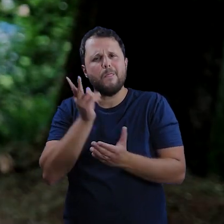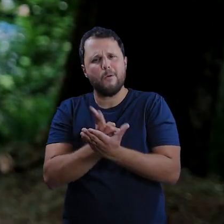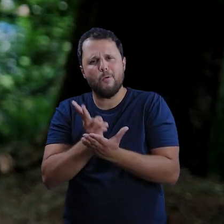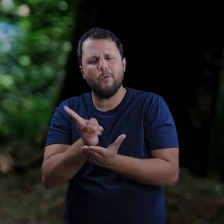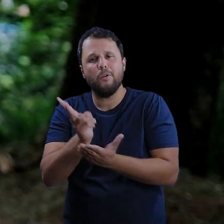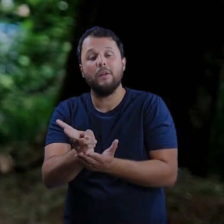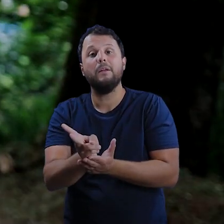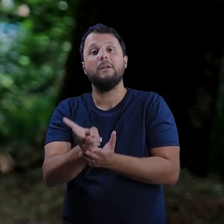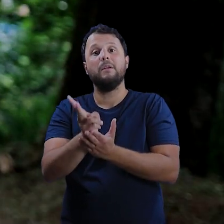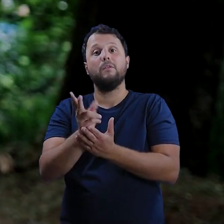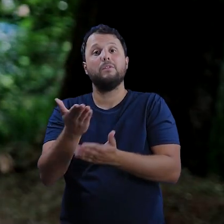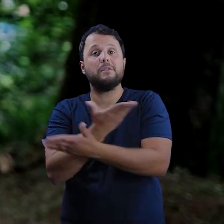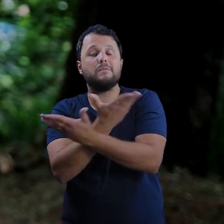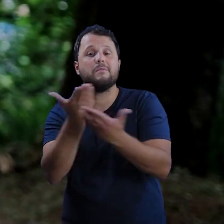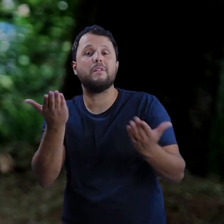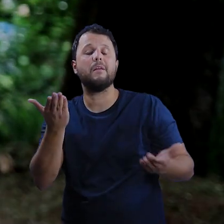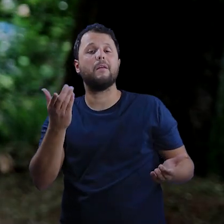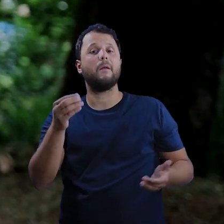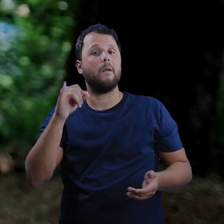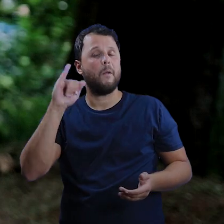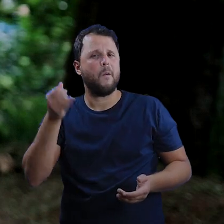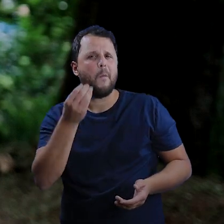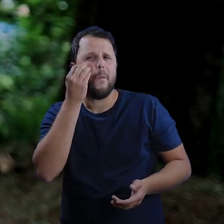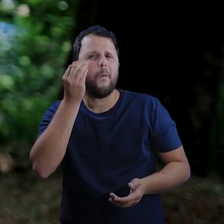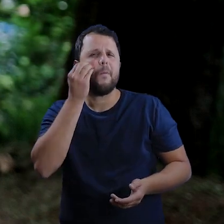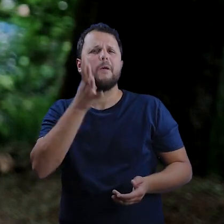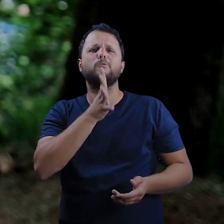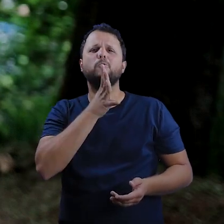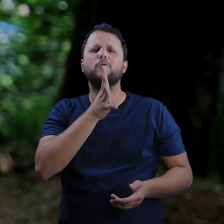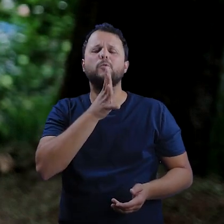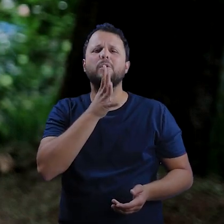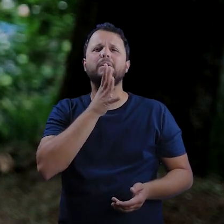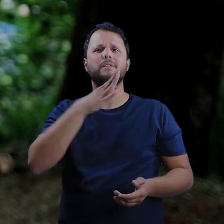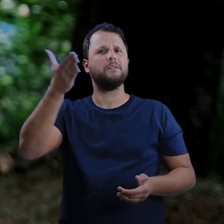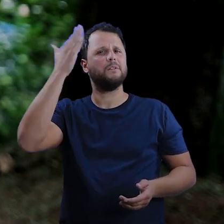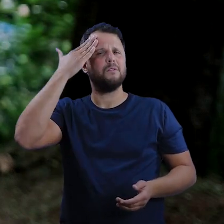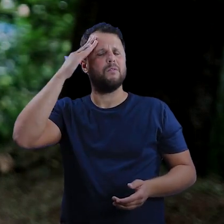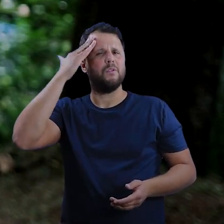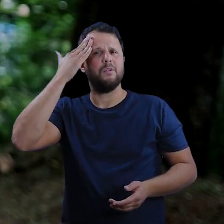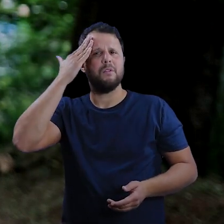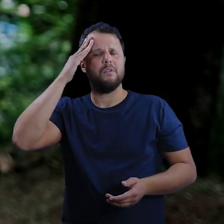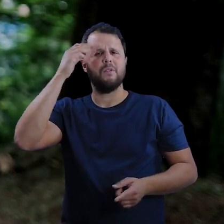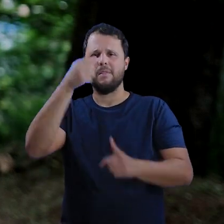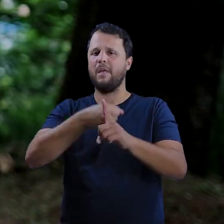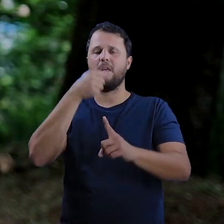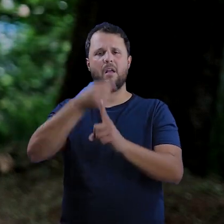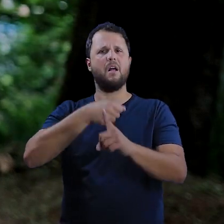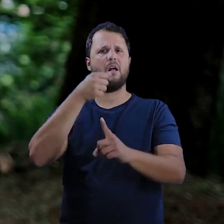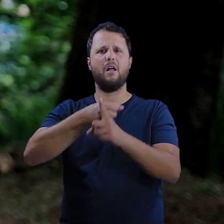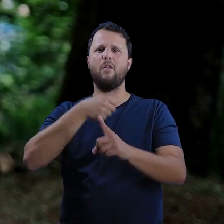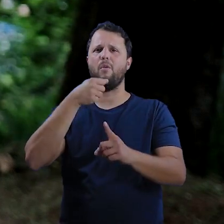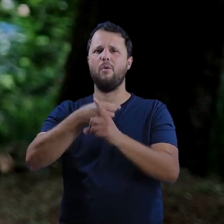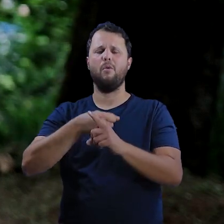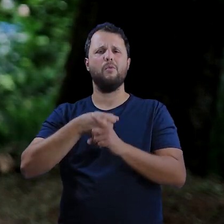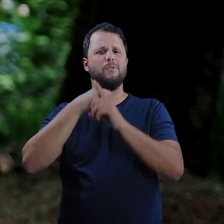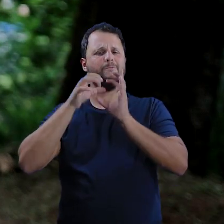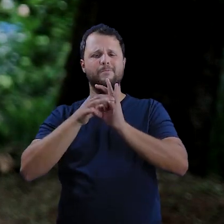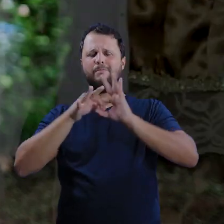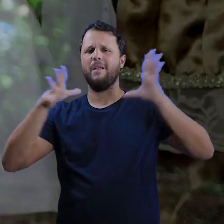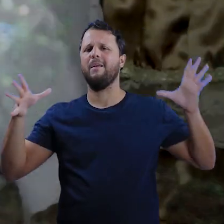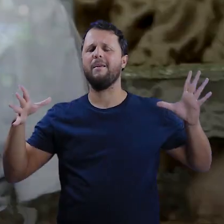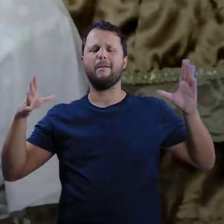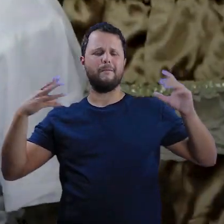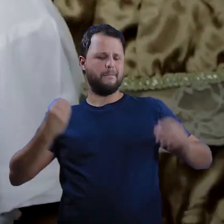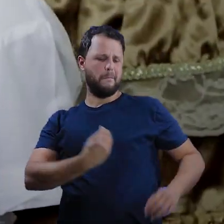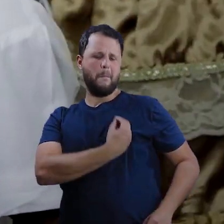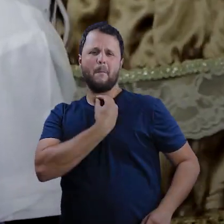oportunidade de conhecer um pouco mais sobre a história dos quilombos na cidade, vão compreender que a luta é pura e simplesmente voltada pelo